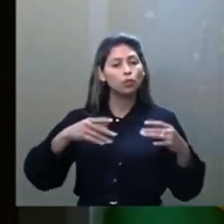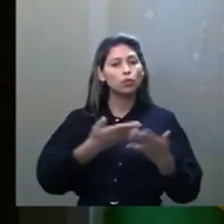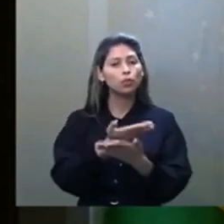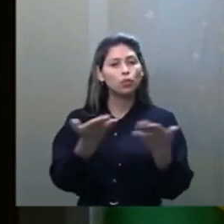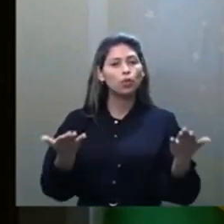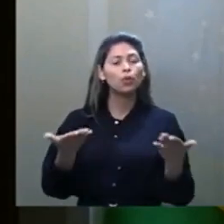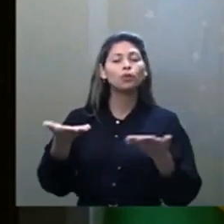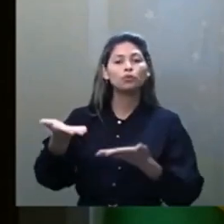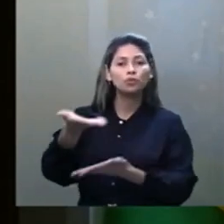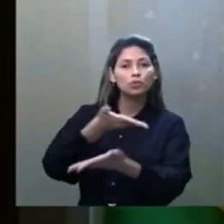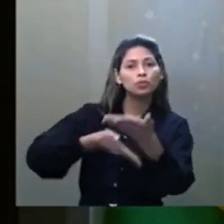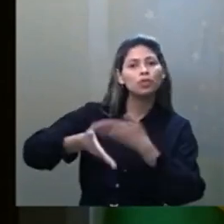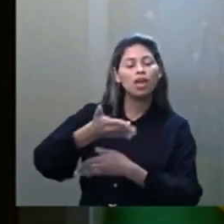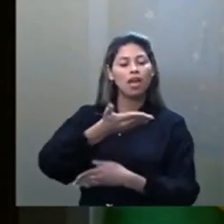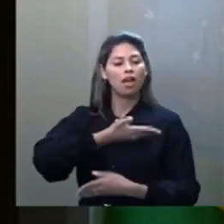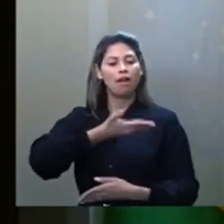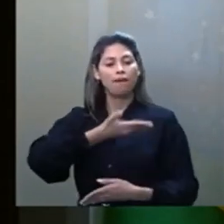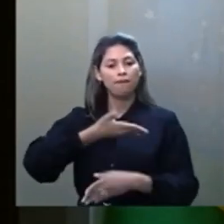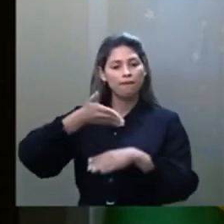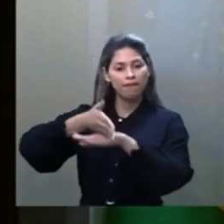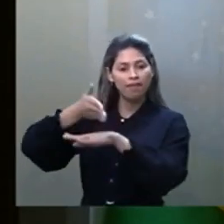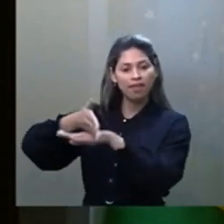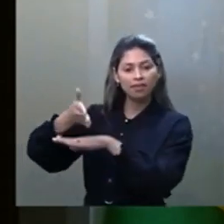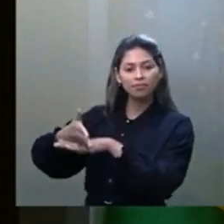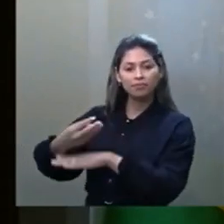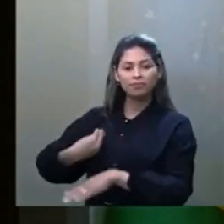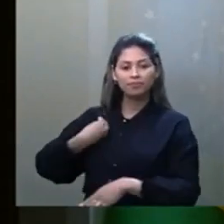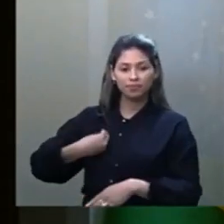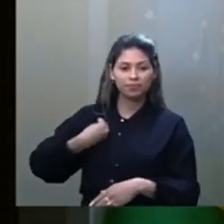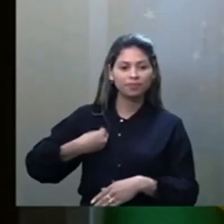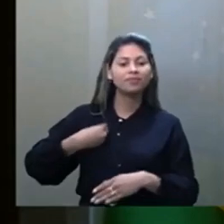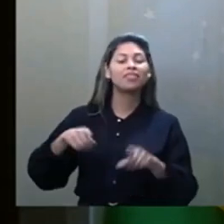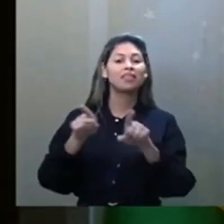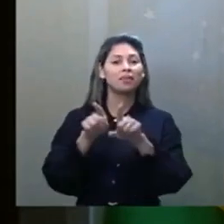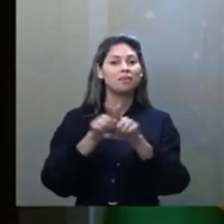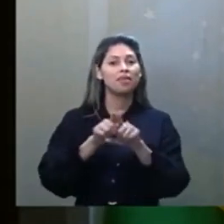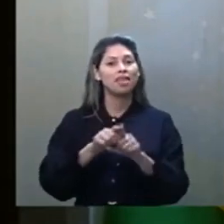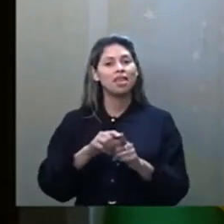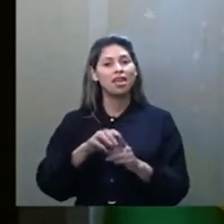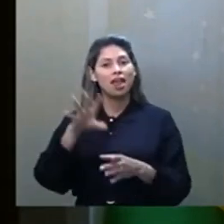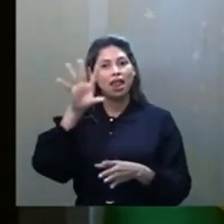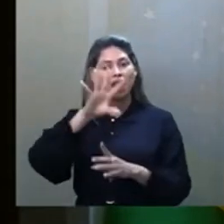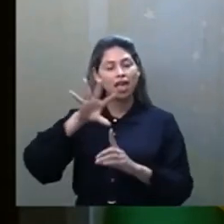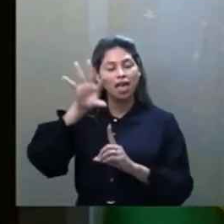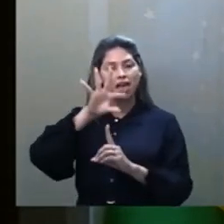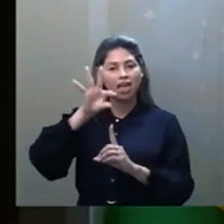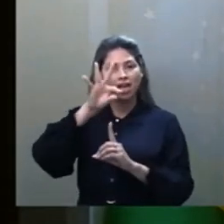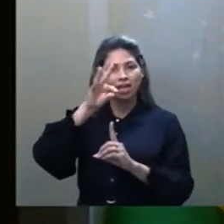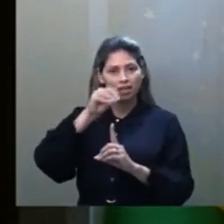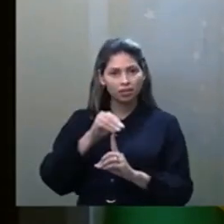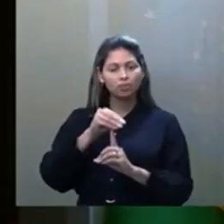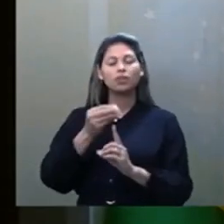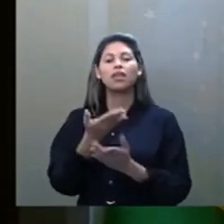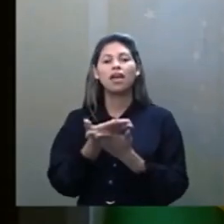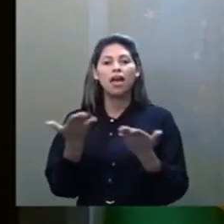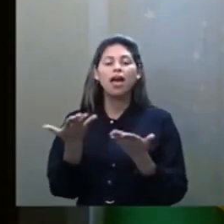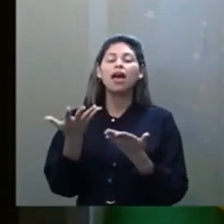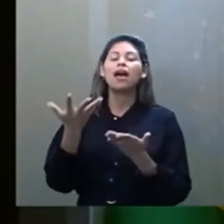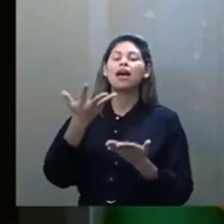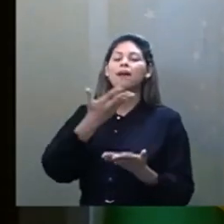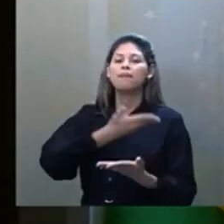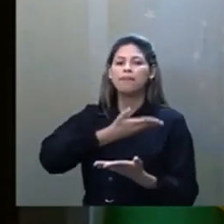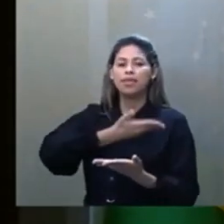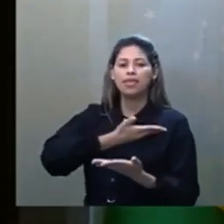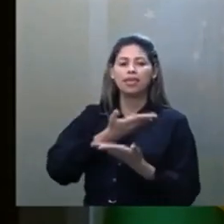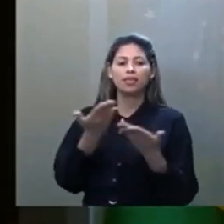servidores, e espiritualidade amiga, que a gente tem que agradecer sempre também. Bom, meus amigos, a gente vai pedir para